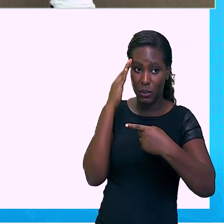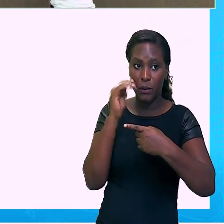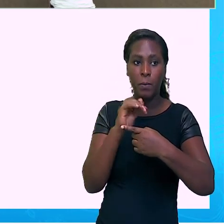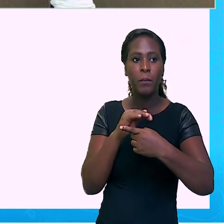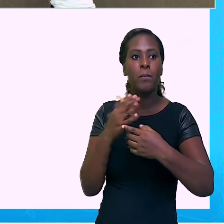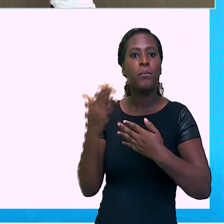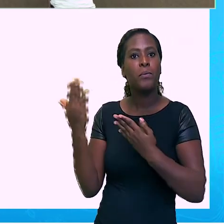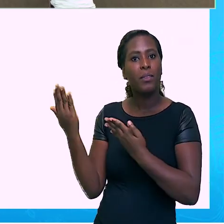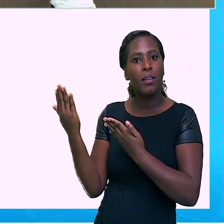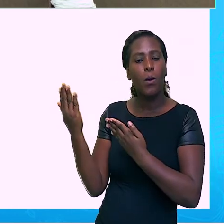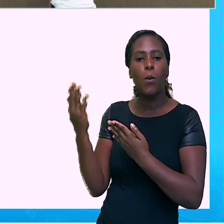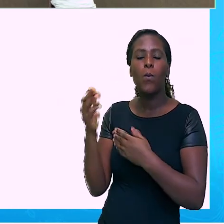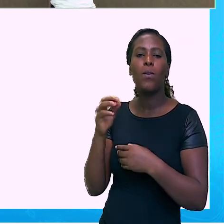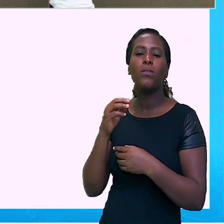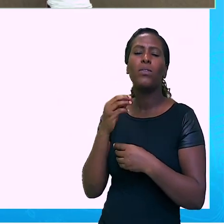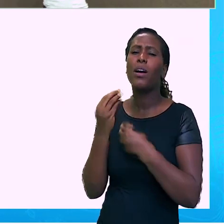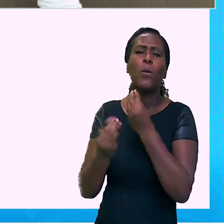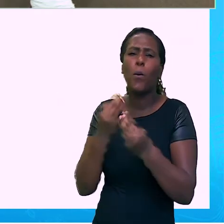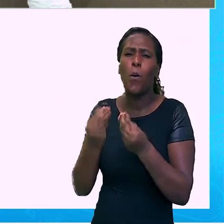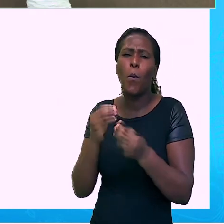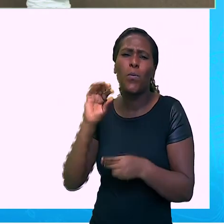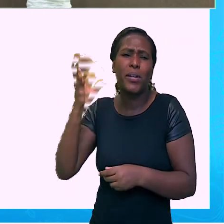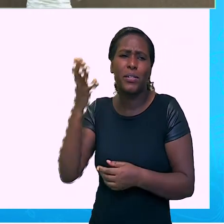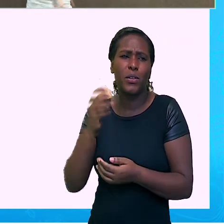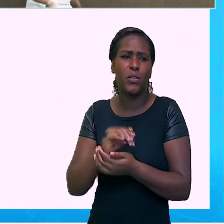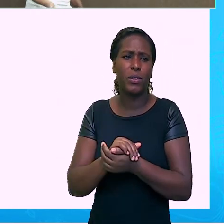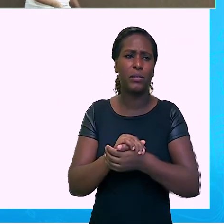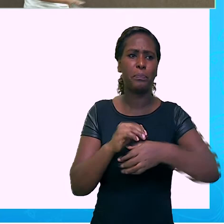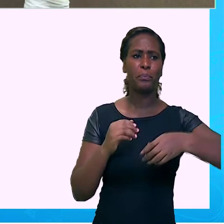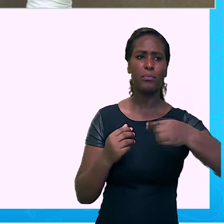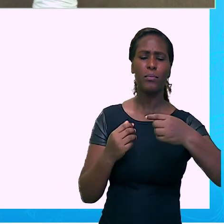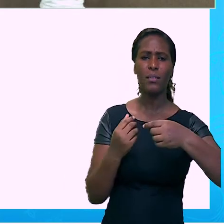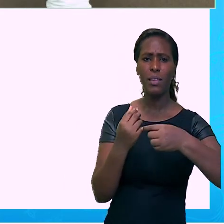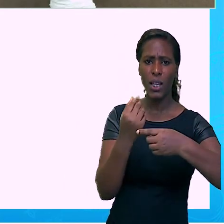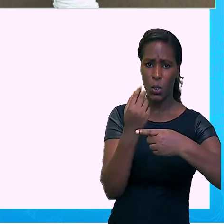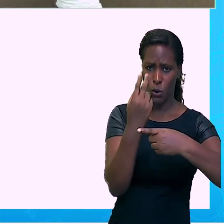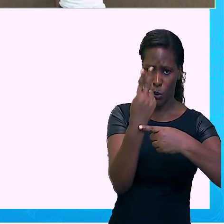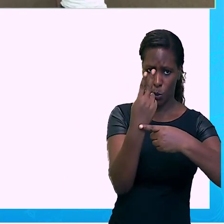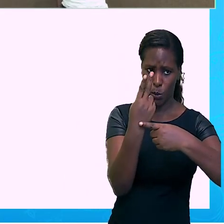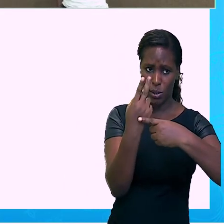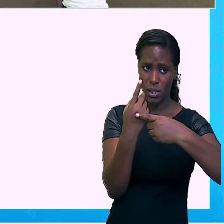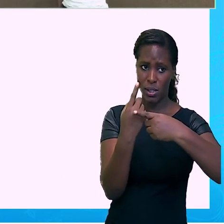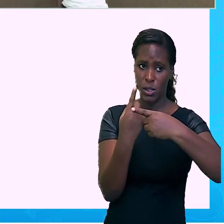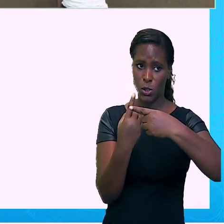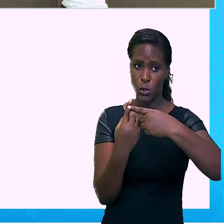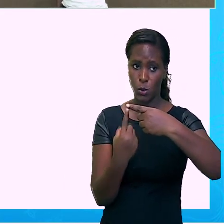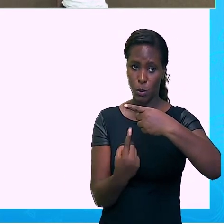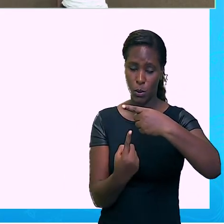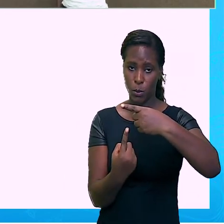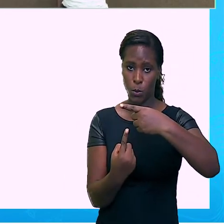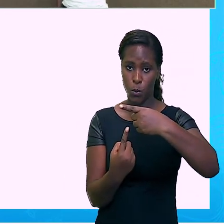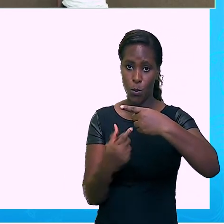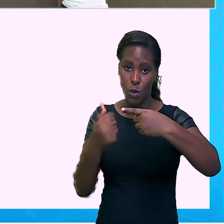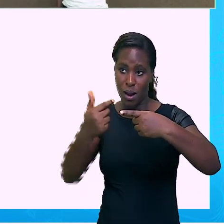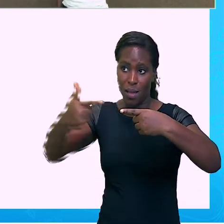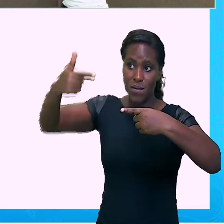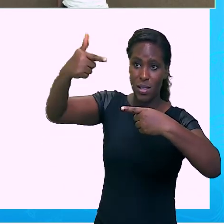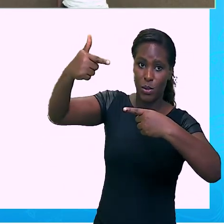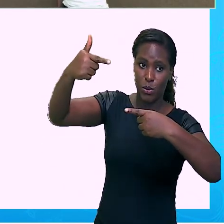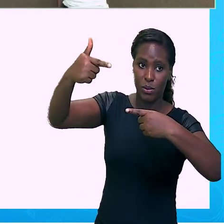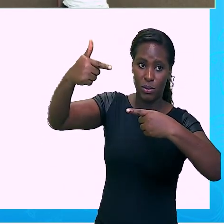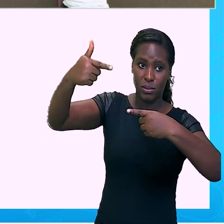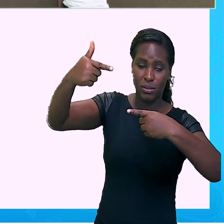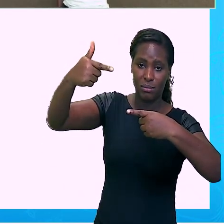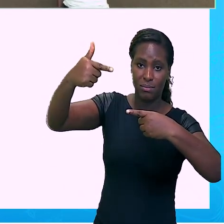Elevado ao quadrado. Dois sobre um, eu sei que é dois. Então é como se eu colocasse assim, menos dois